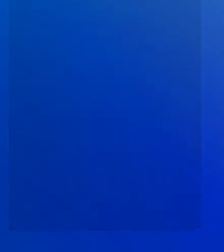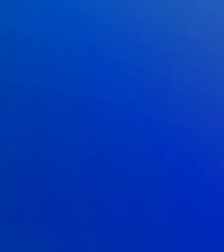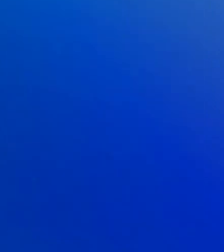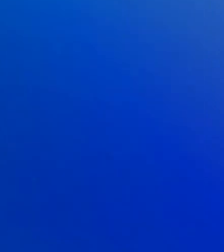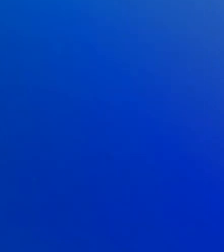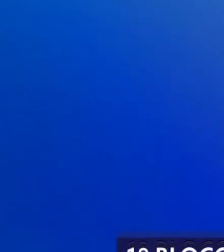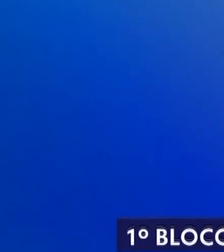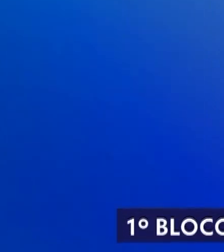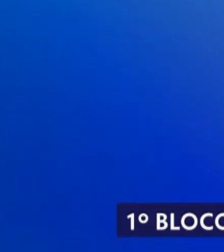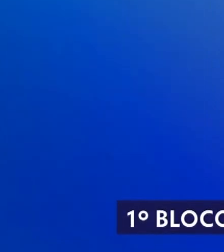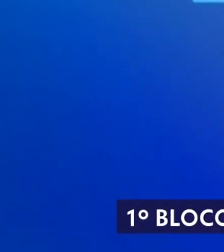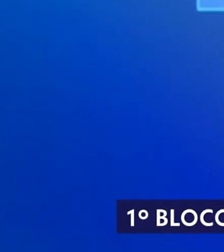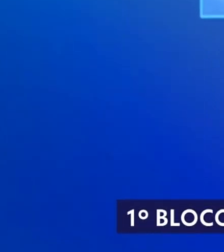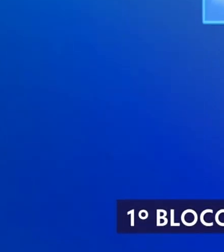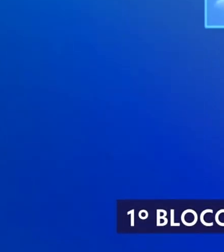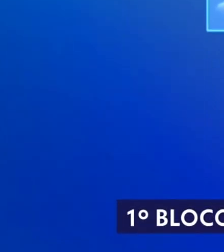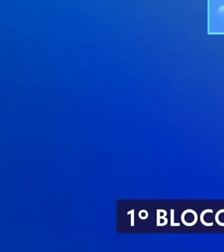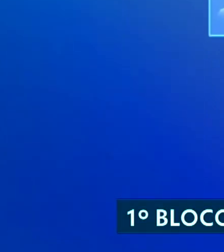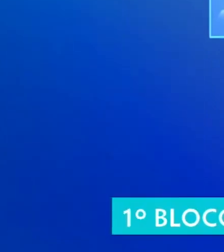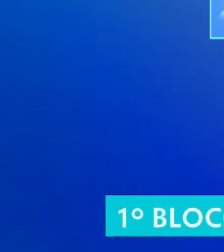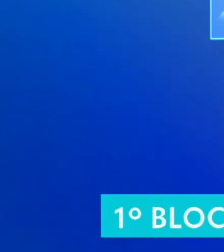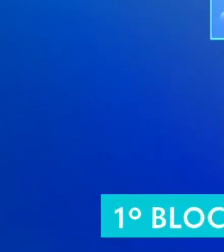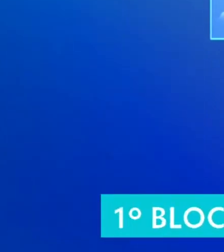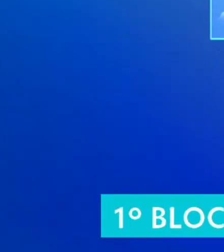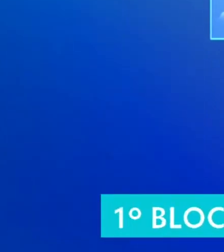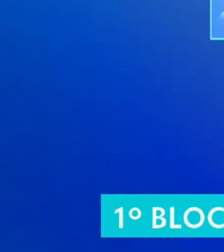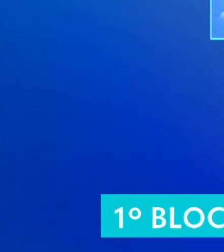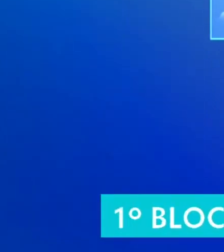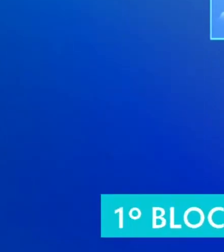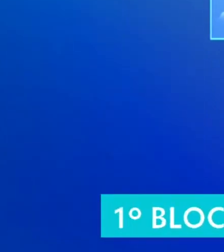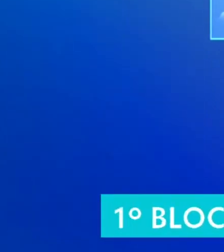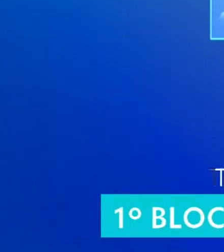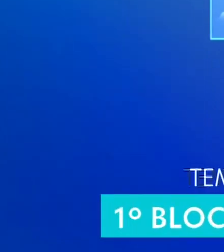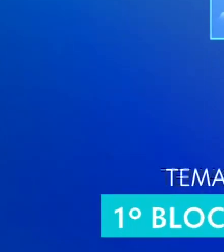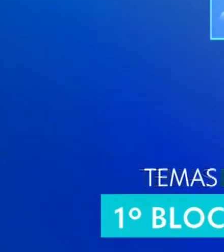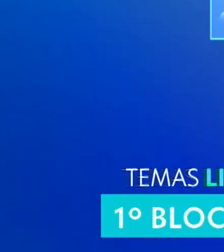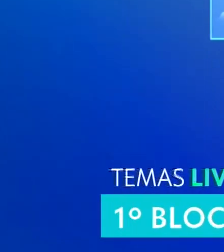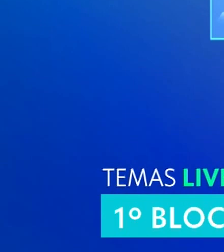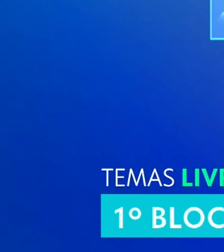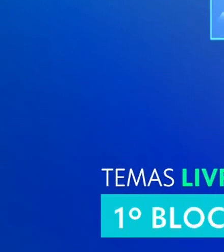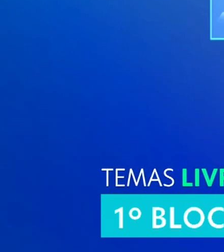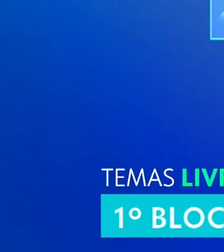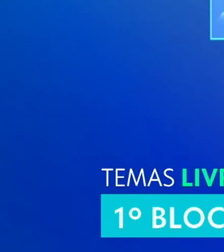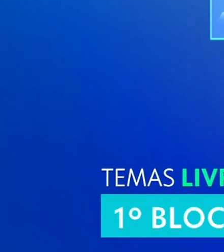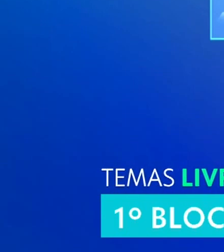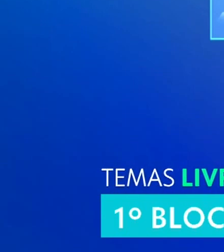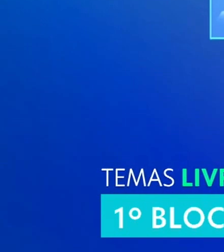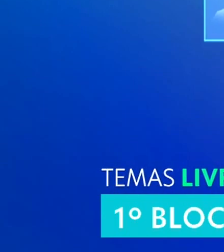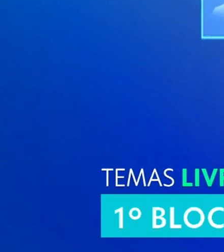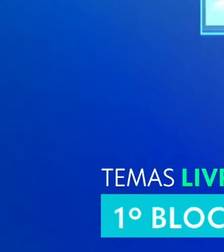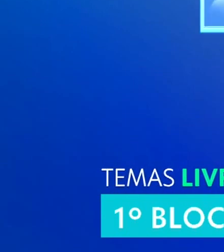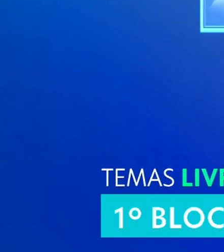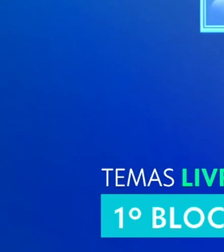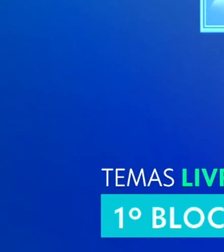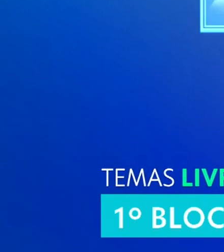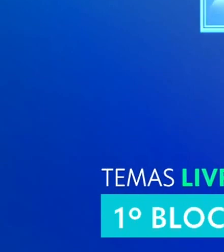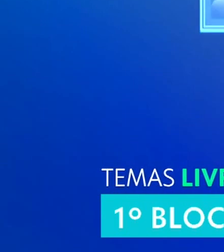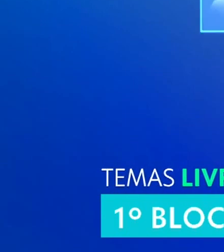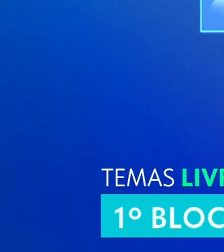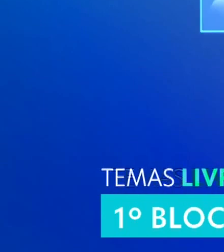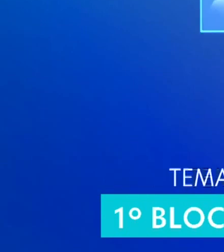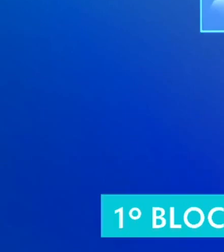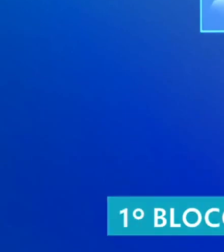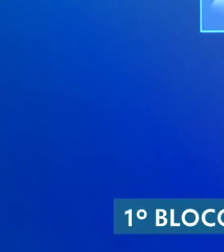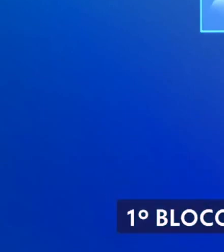O debate será dividido em quatro blocos. O primeiro e o terceiro blocos são de tema livre. Os candidatos perguntam sobre o que